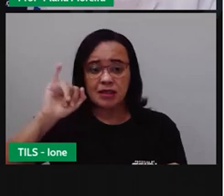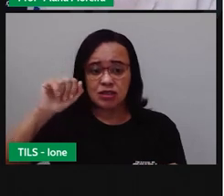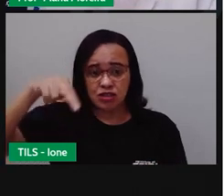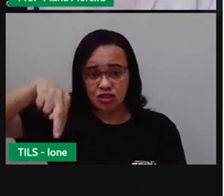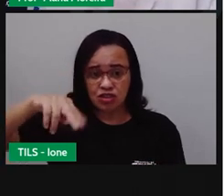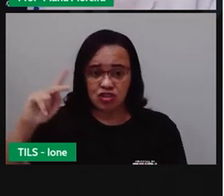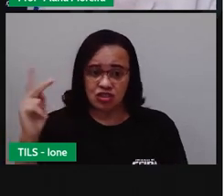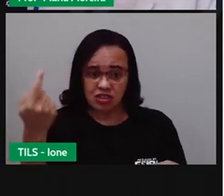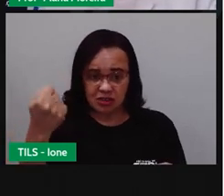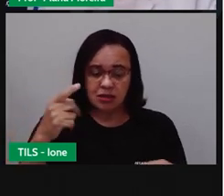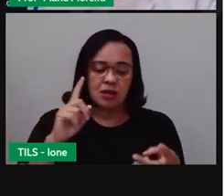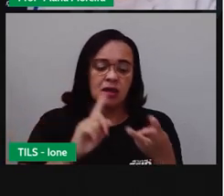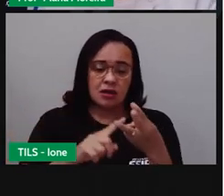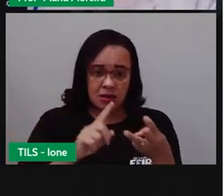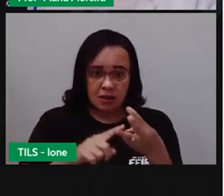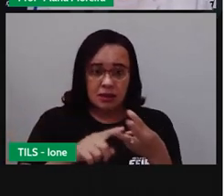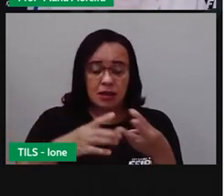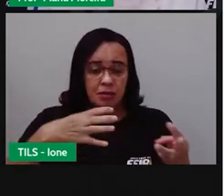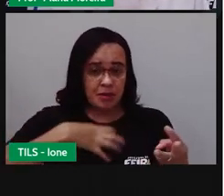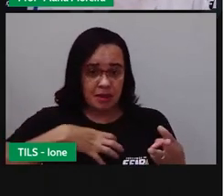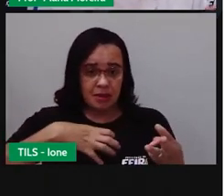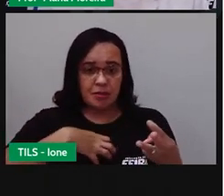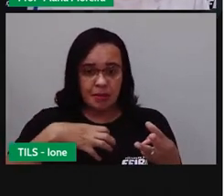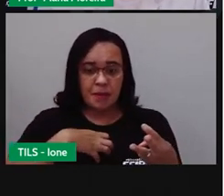a terra de Ione.